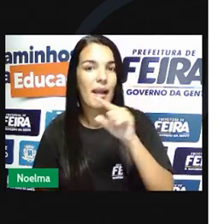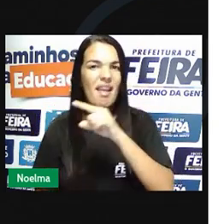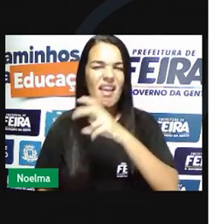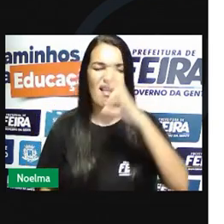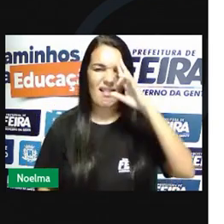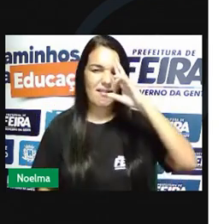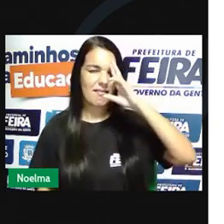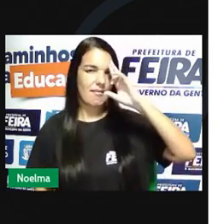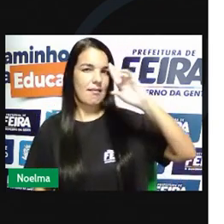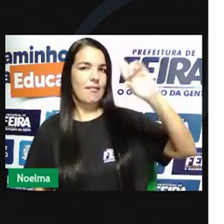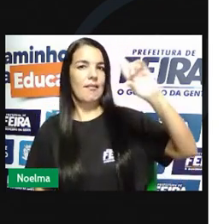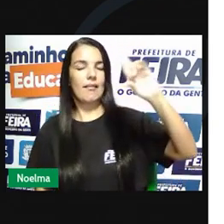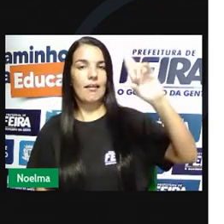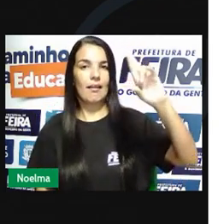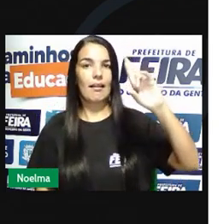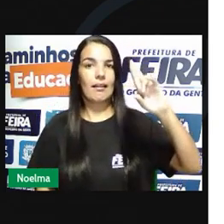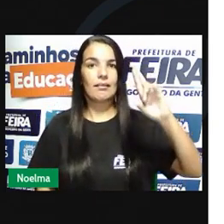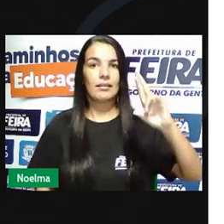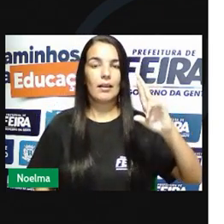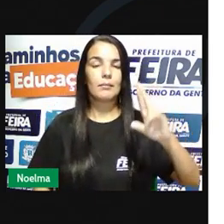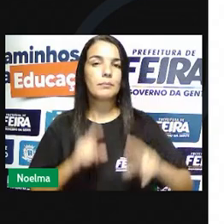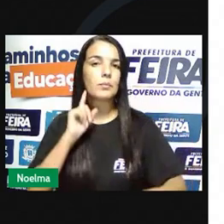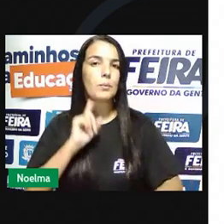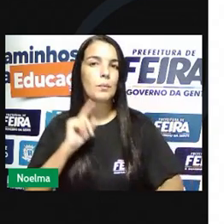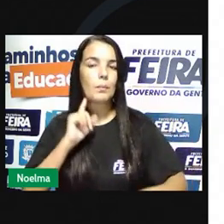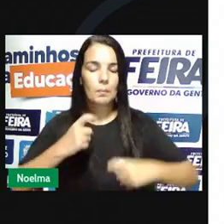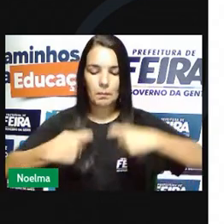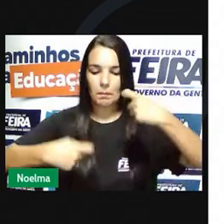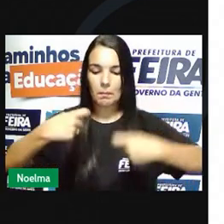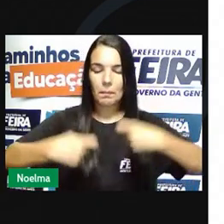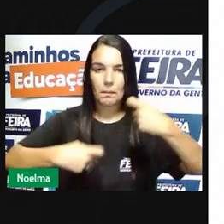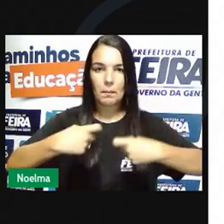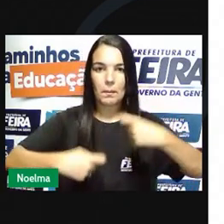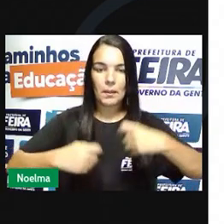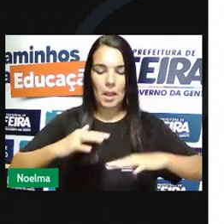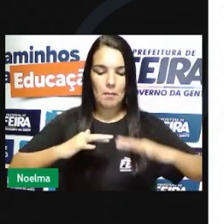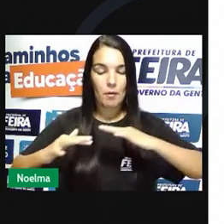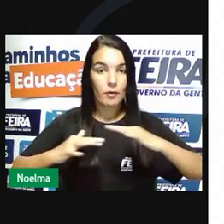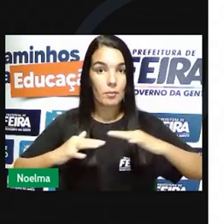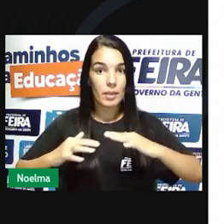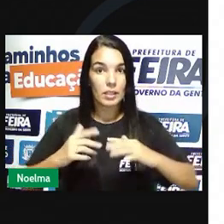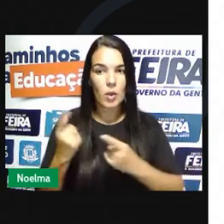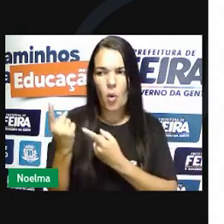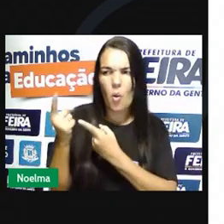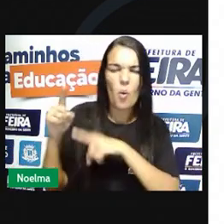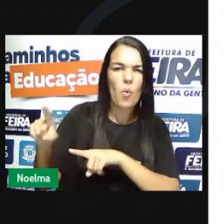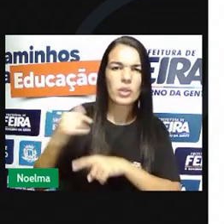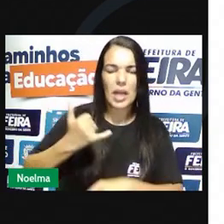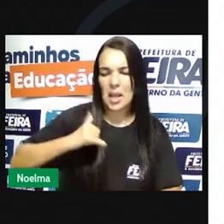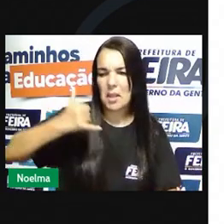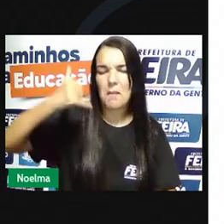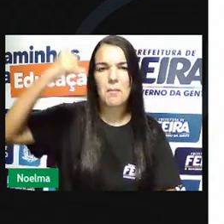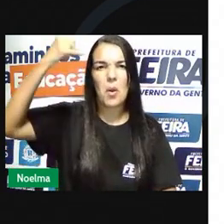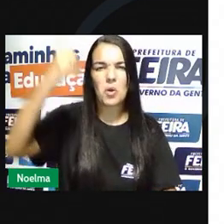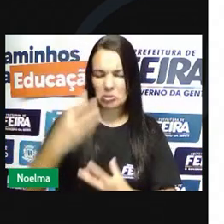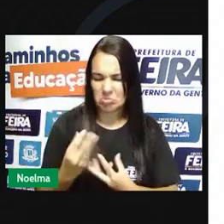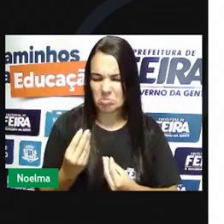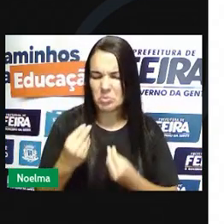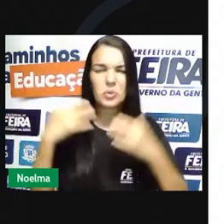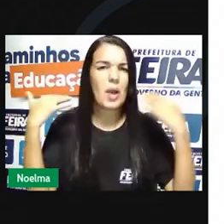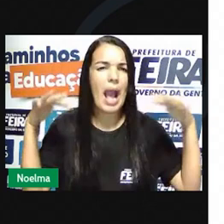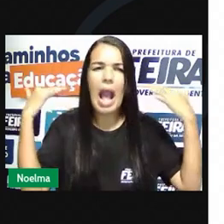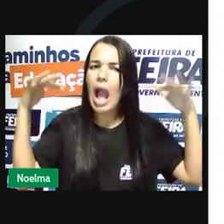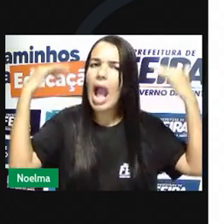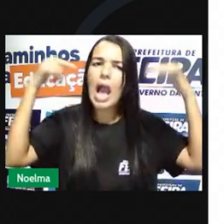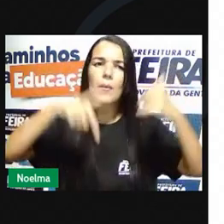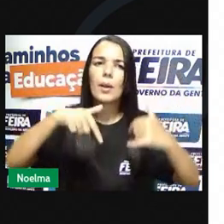líderes da Inconfidência Mineira movimento contra os impostos exacerbados